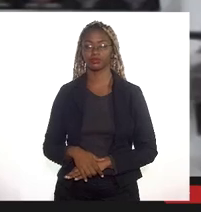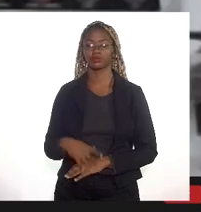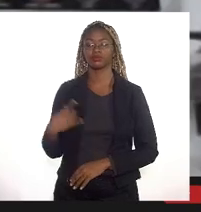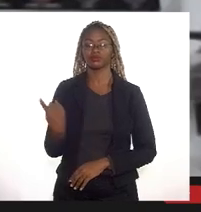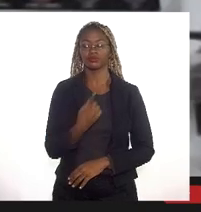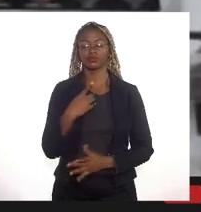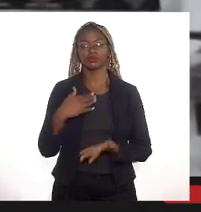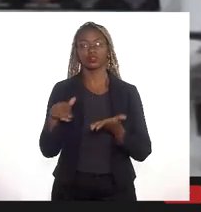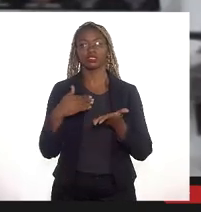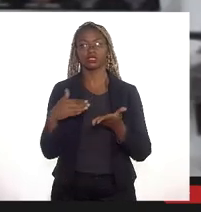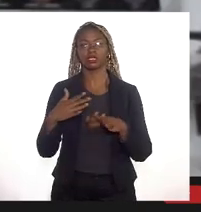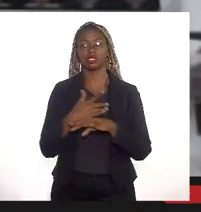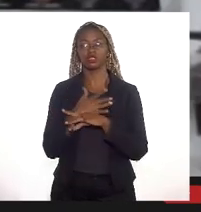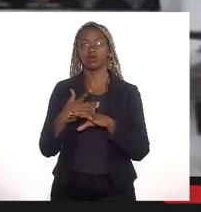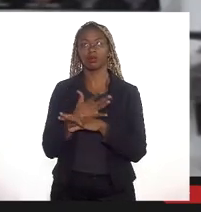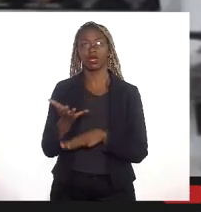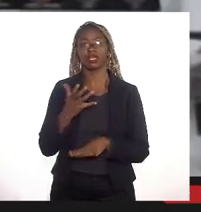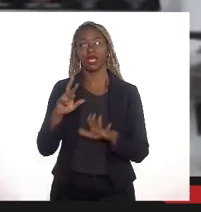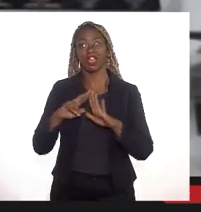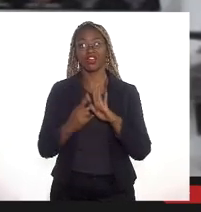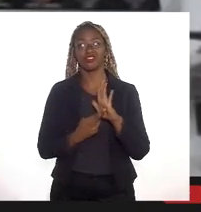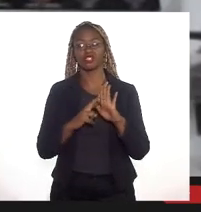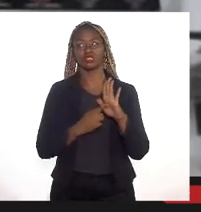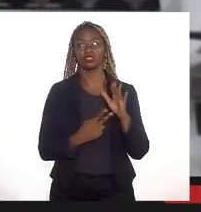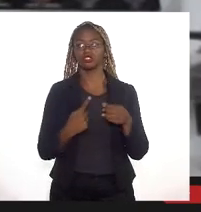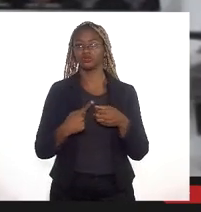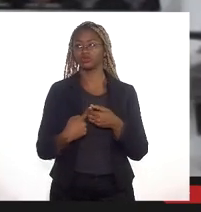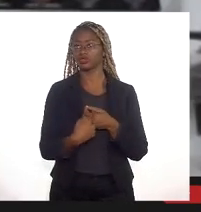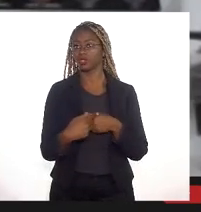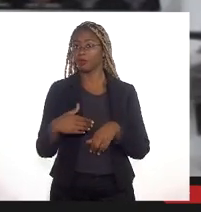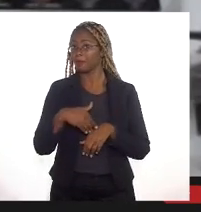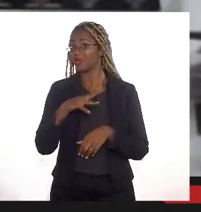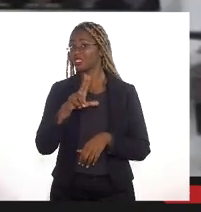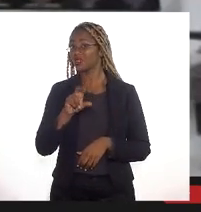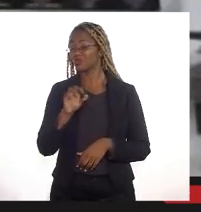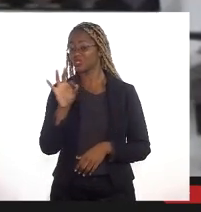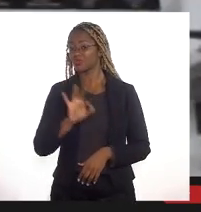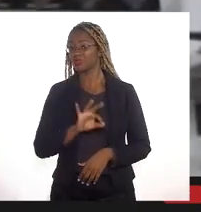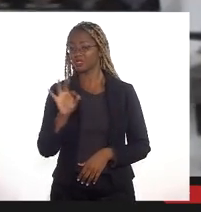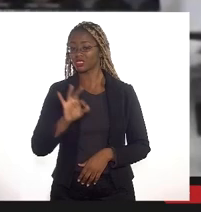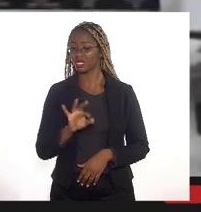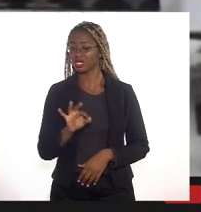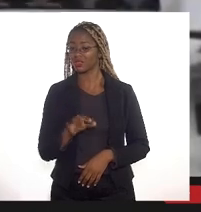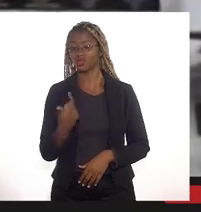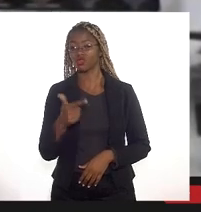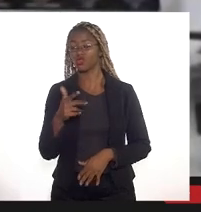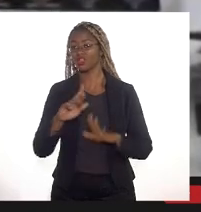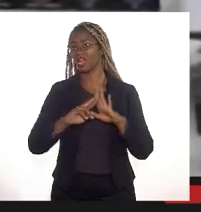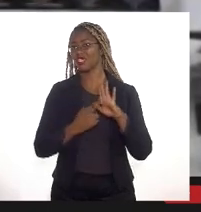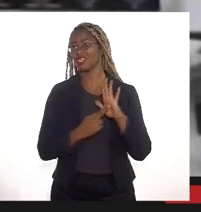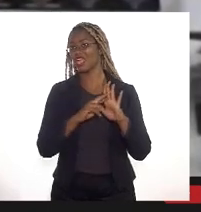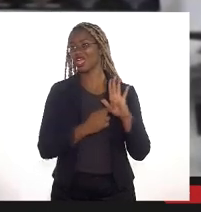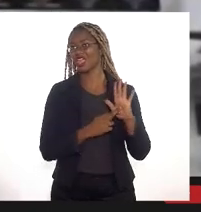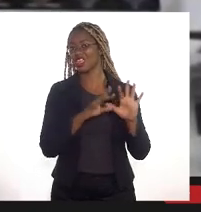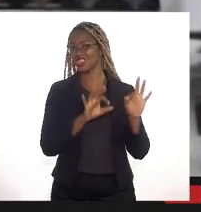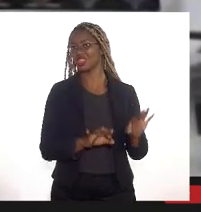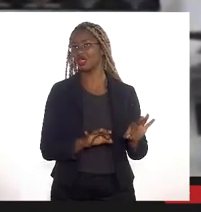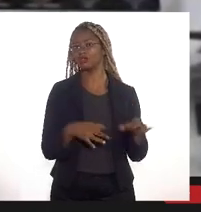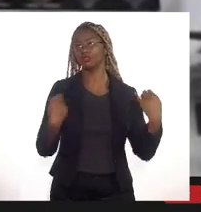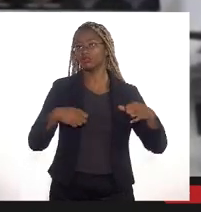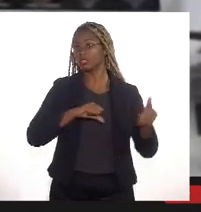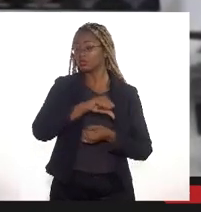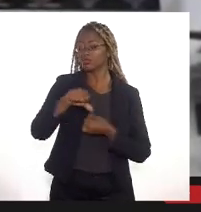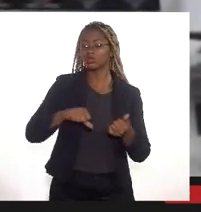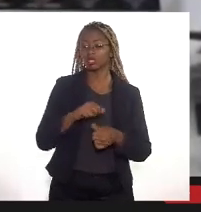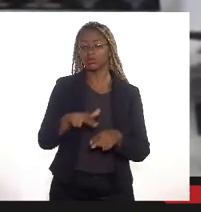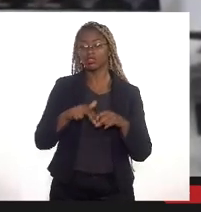em fazer a regularização do município mais de 50% do município de Duque de Caxias é irregular isso tem que acabar isso tem que mudar é